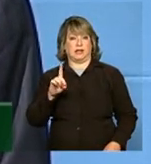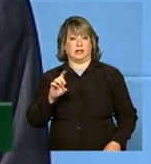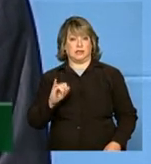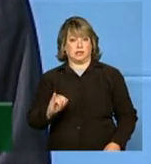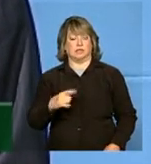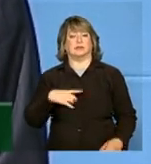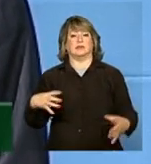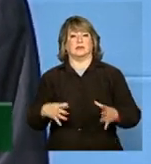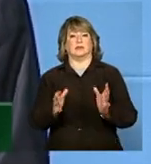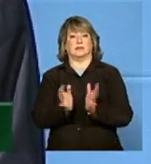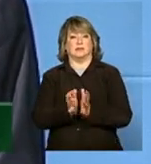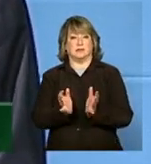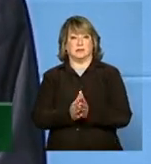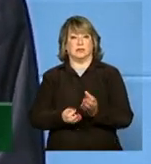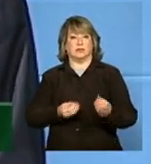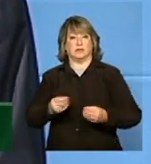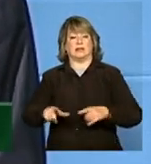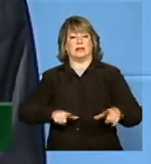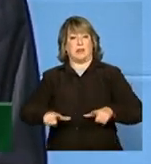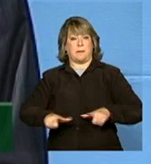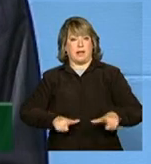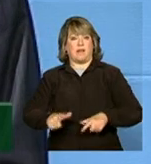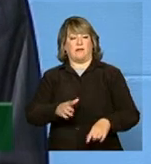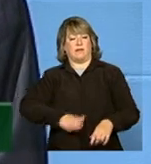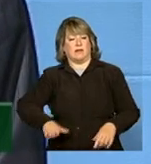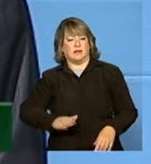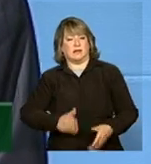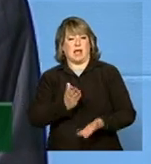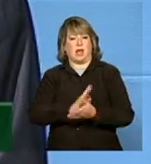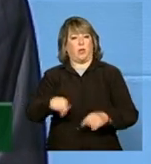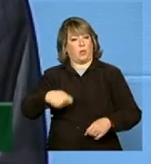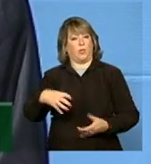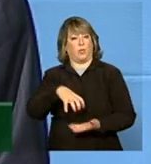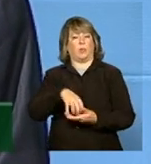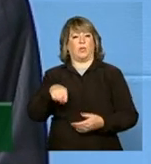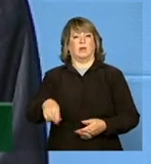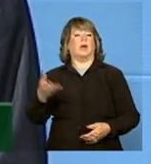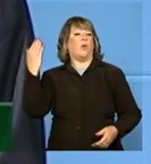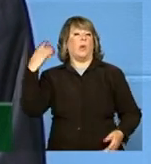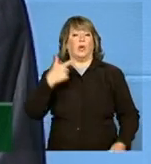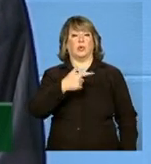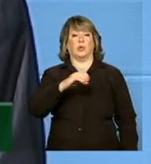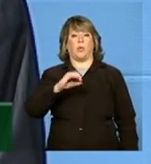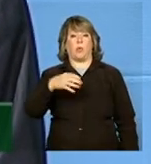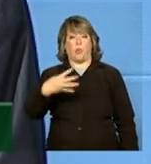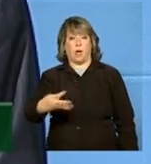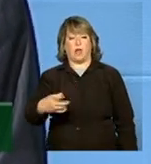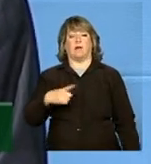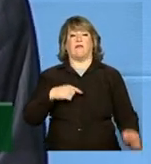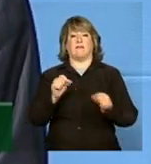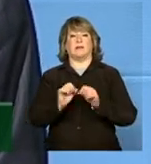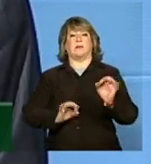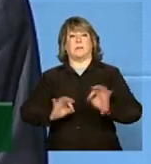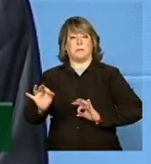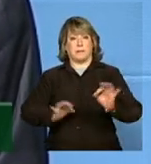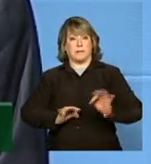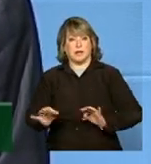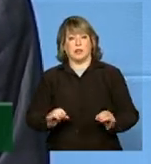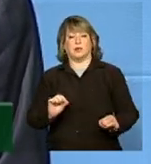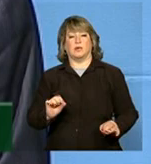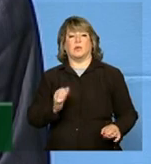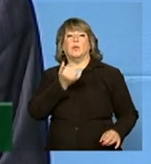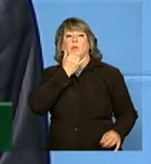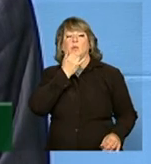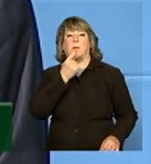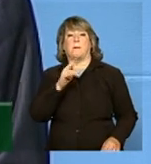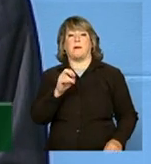Nacional de Erradicação do Trabalho Infantil, quando, em 2004, traçou o Plano de Prevenção e Erradicação do